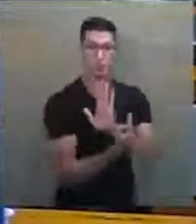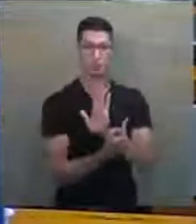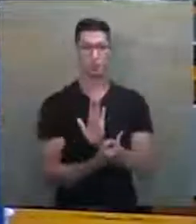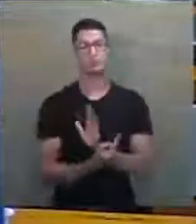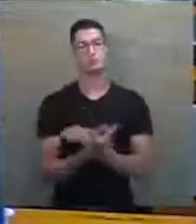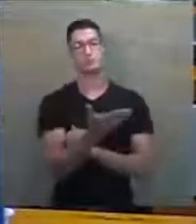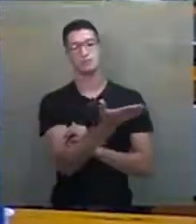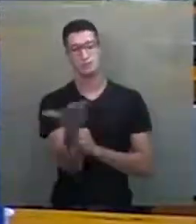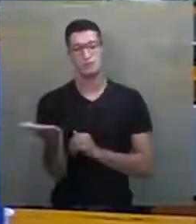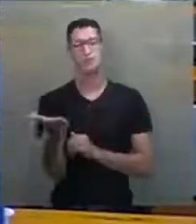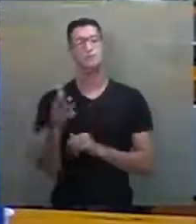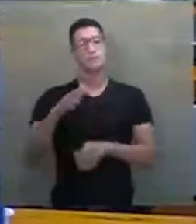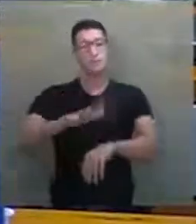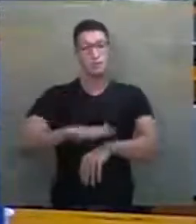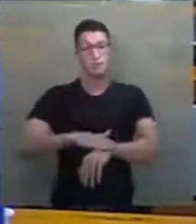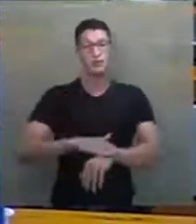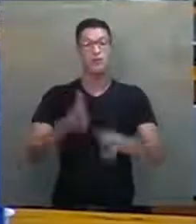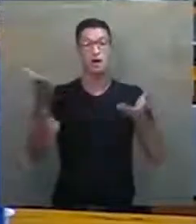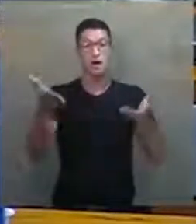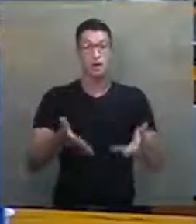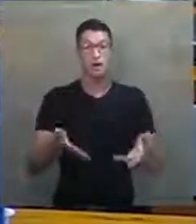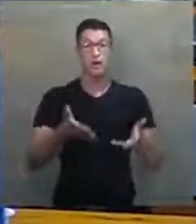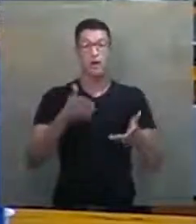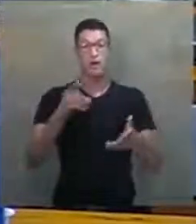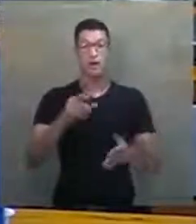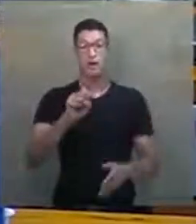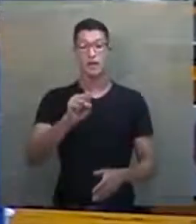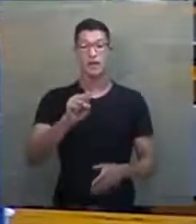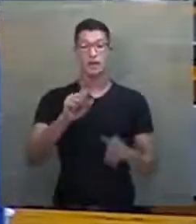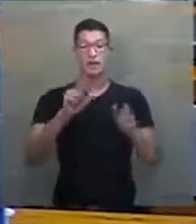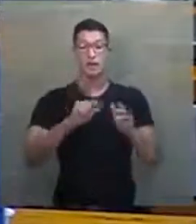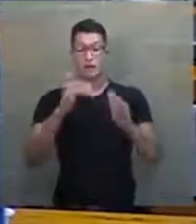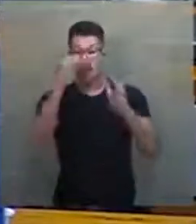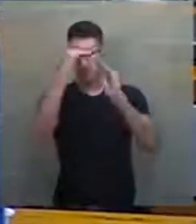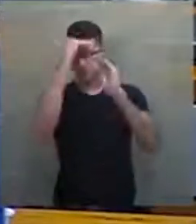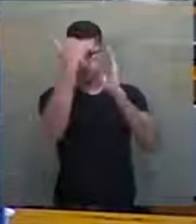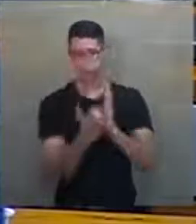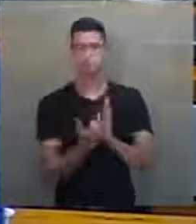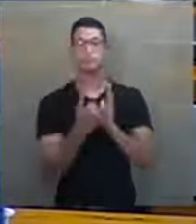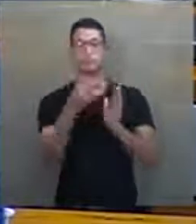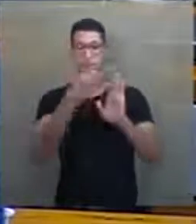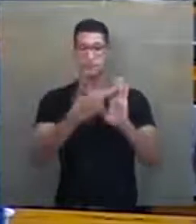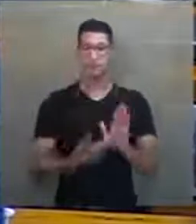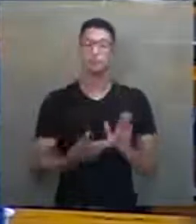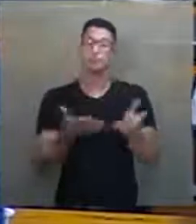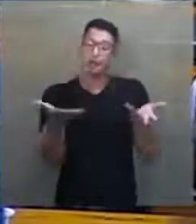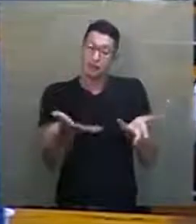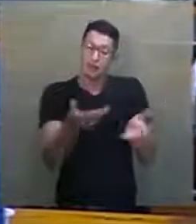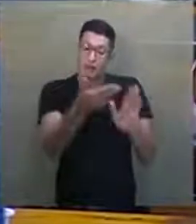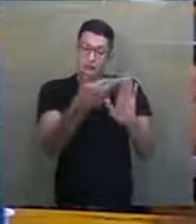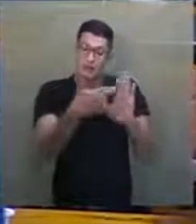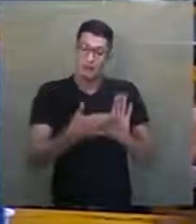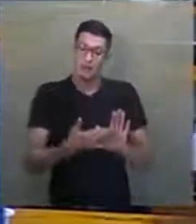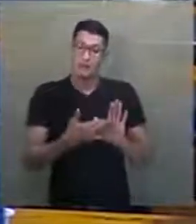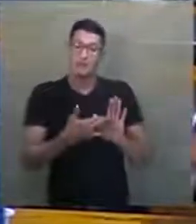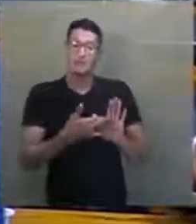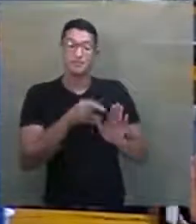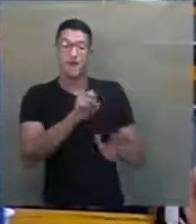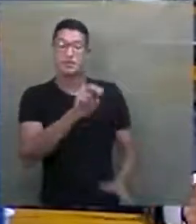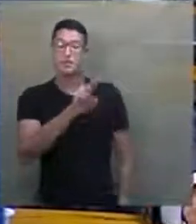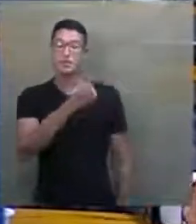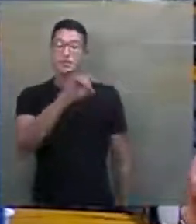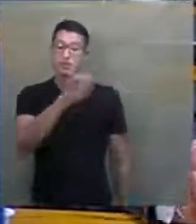Vossa excelência, nesse momento, é o súdito do regimento. E, neste caso, está sendo um súdito